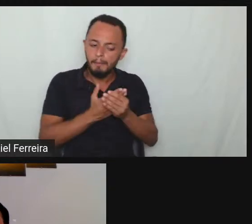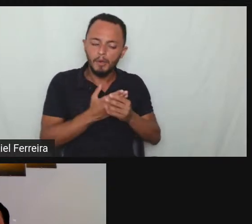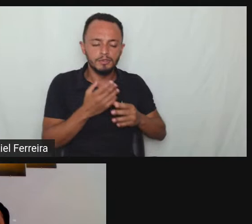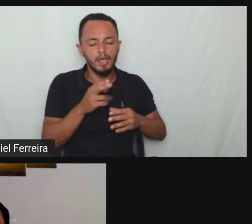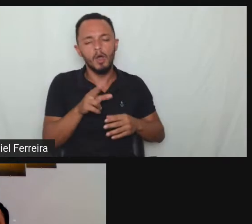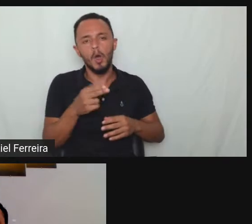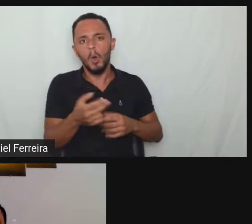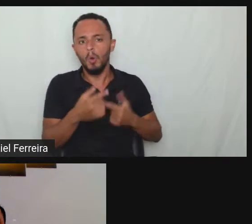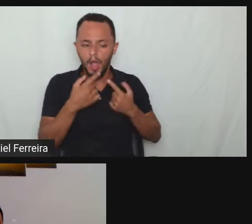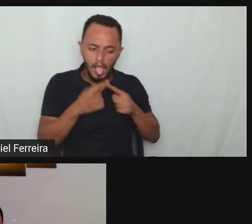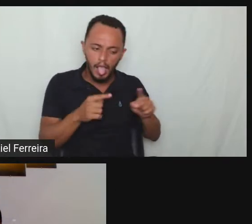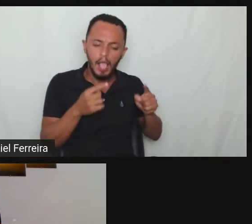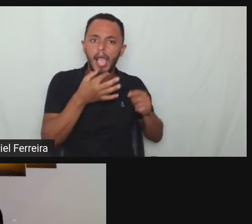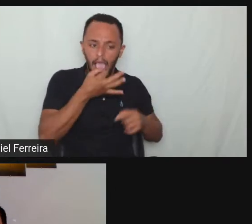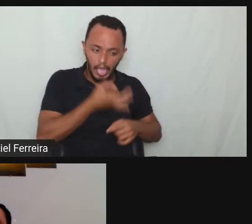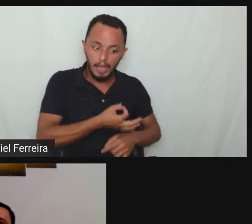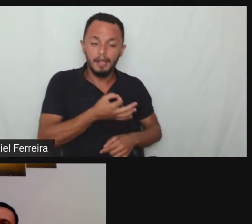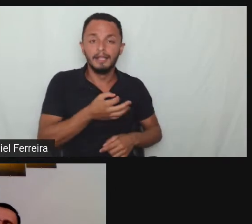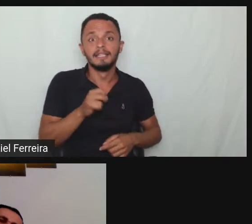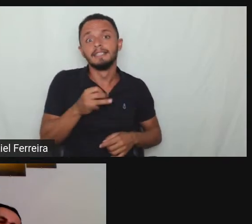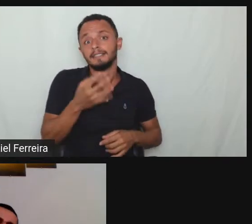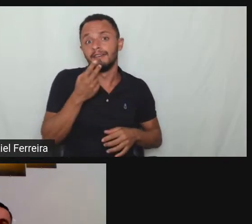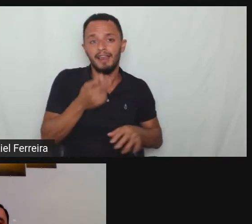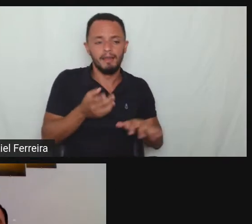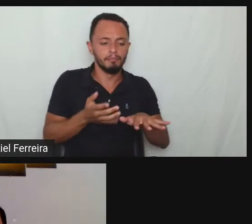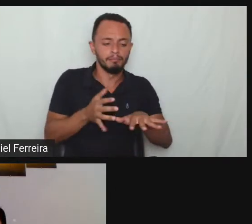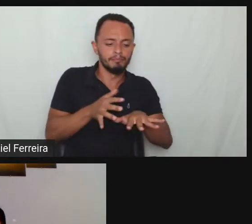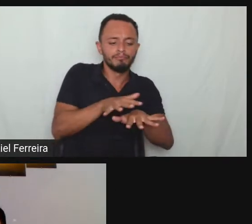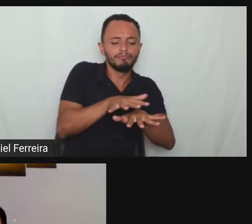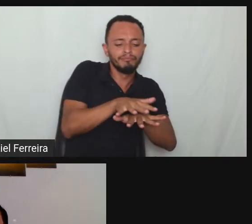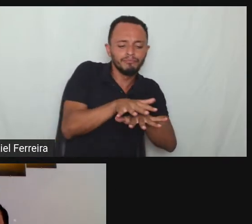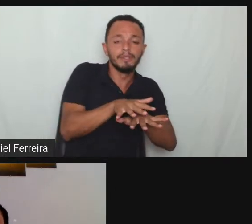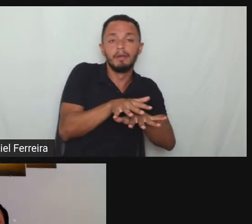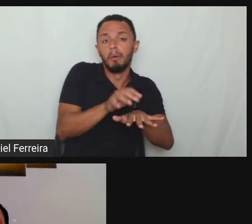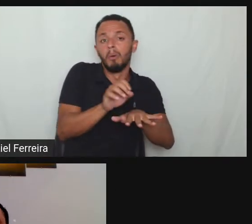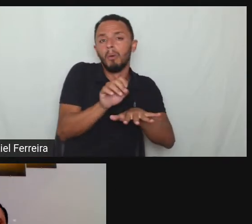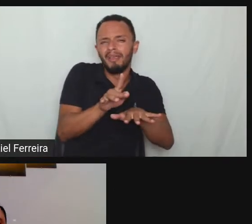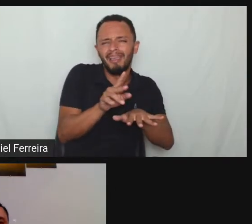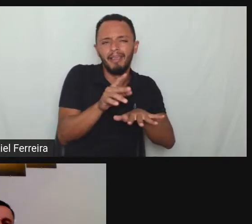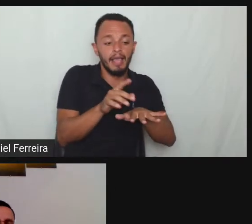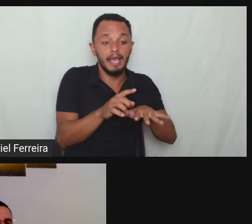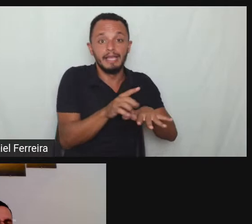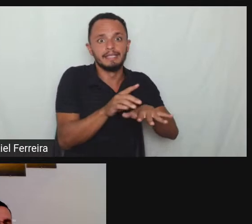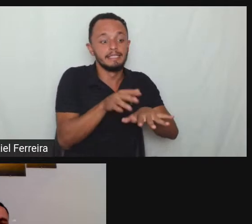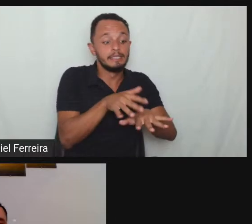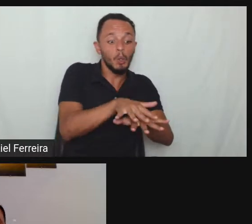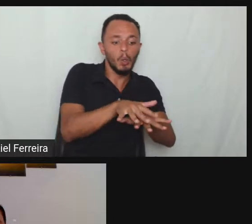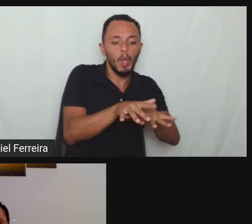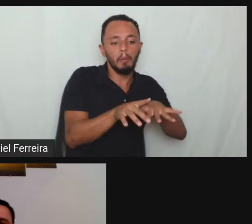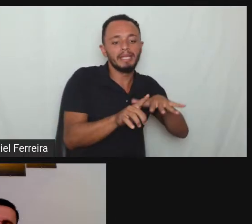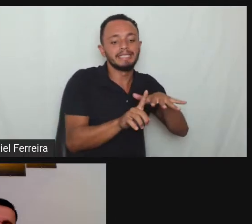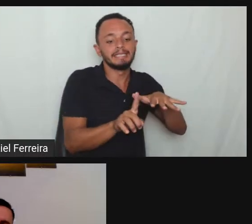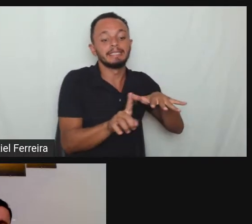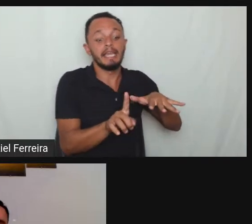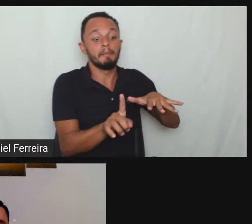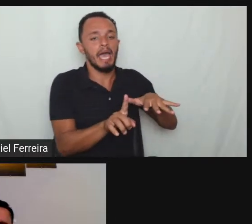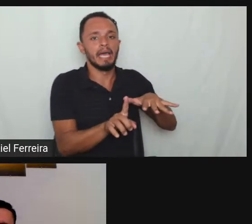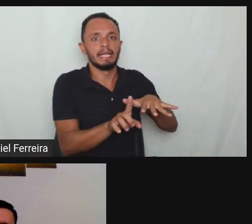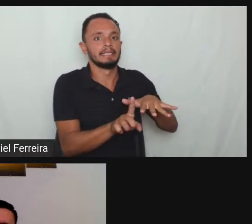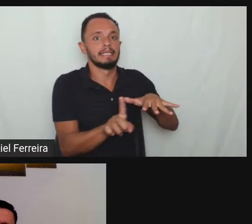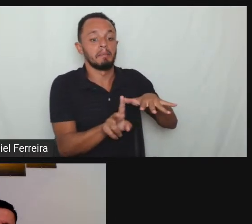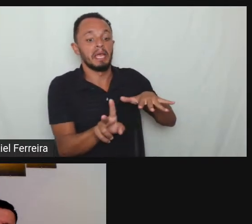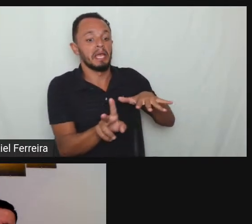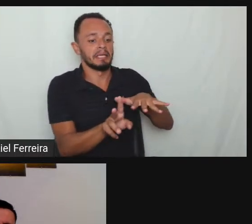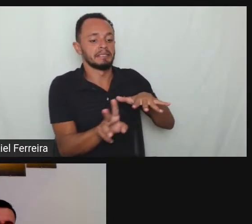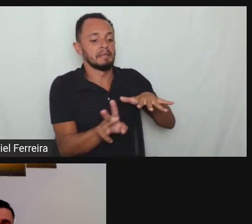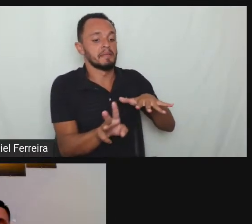fingir que tá incluindo fingir que tá aceitando sabe fingir que tá te dando oportunidade mas segregando ali de